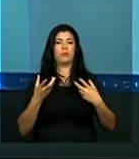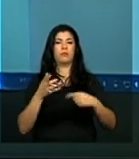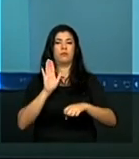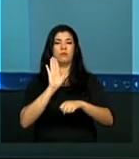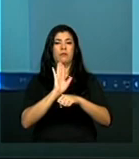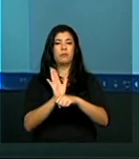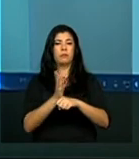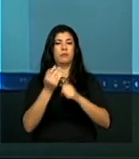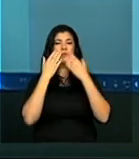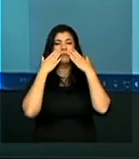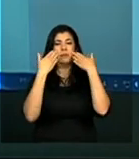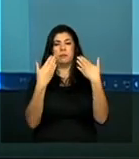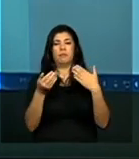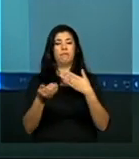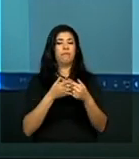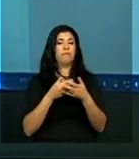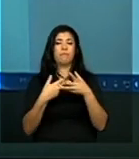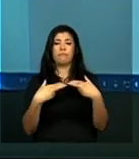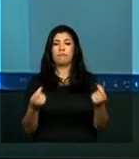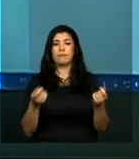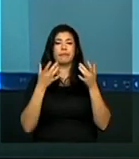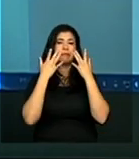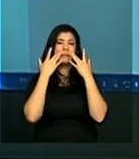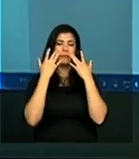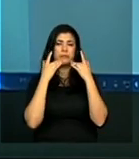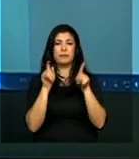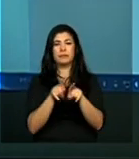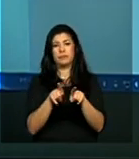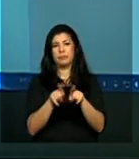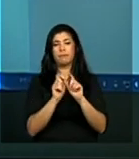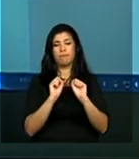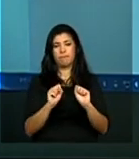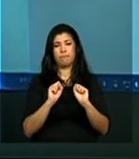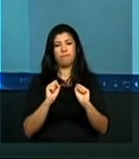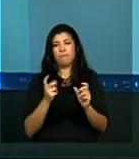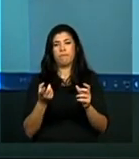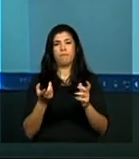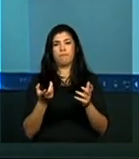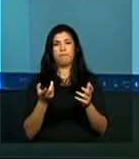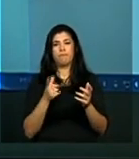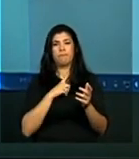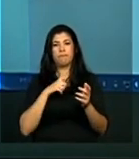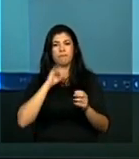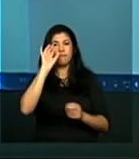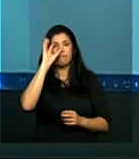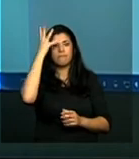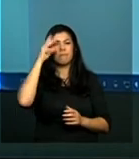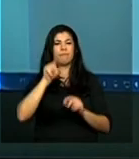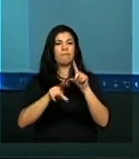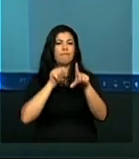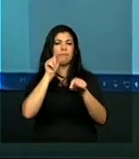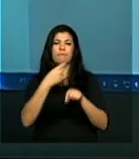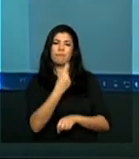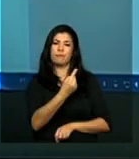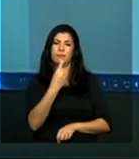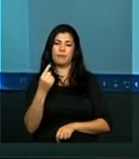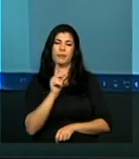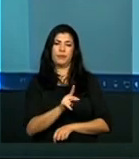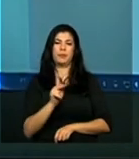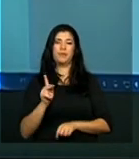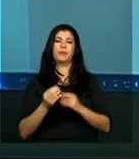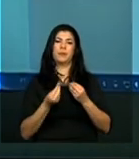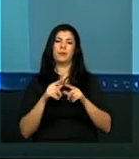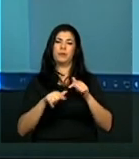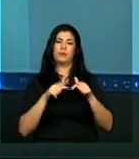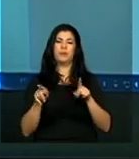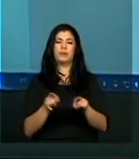uma apresentação, enfim, um teatro, o que for a decisão e a escolha de cada professor.